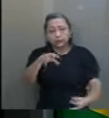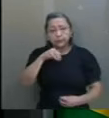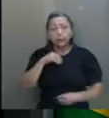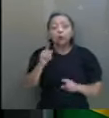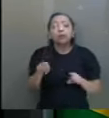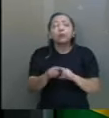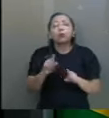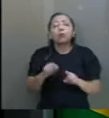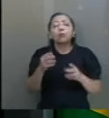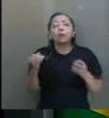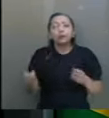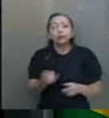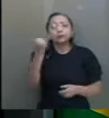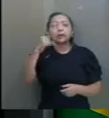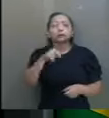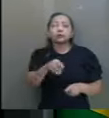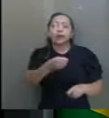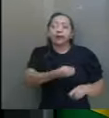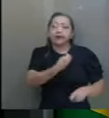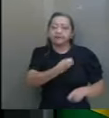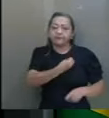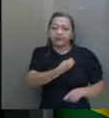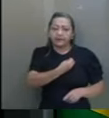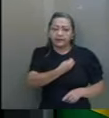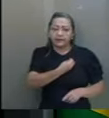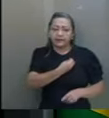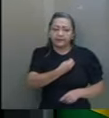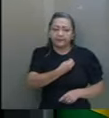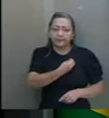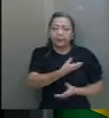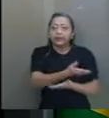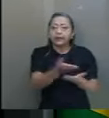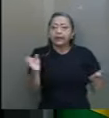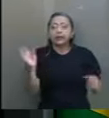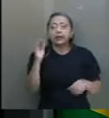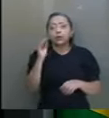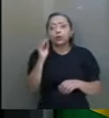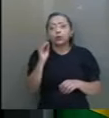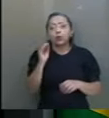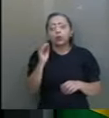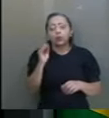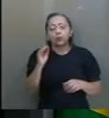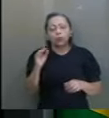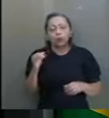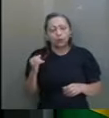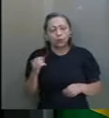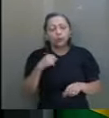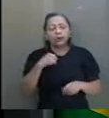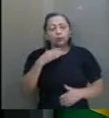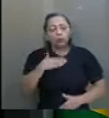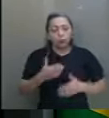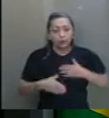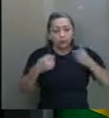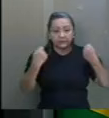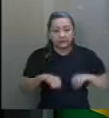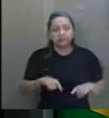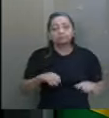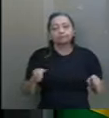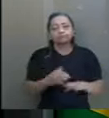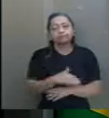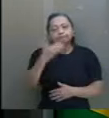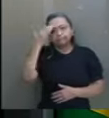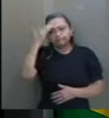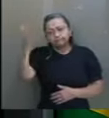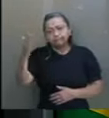indispensável à vida e ao alimento do corpo. Senhor presidente, eu encerro agradecendo a sua